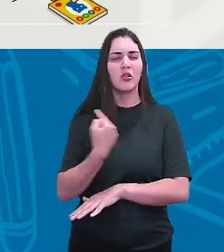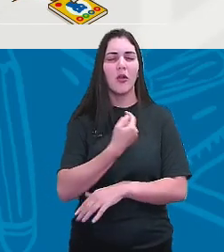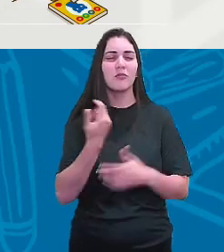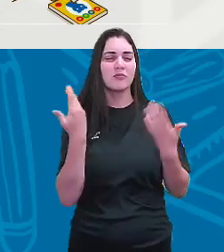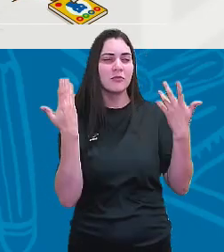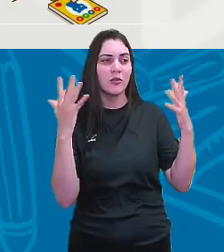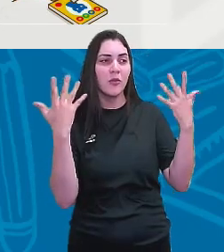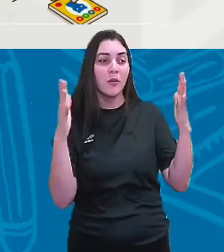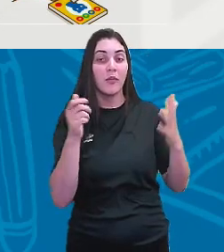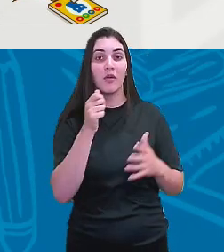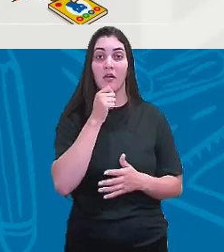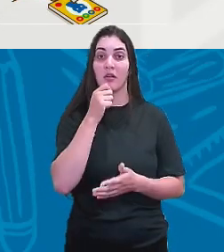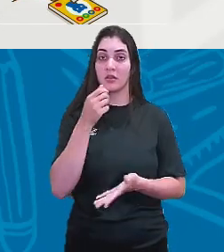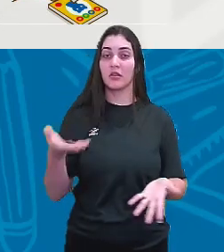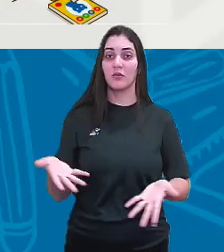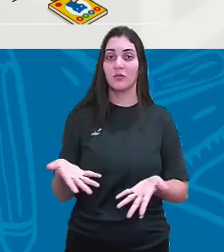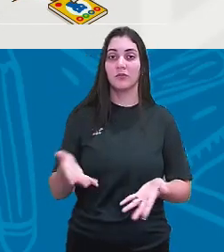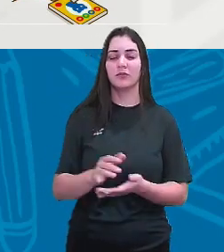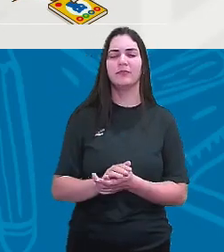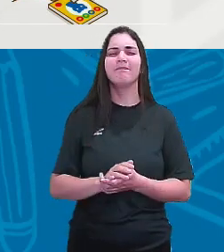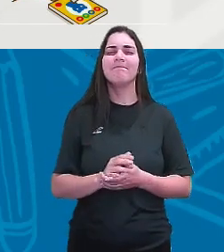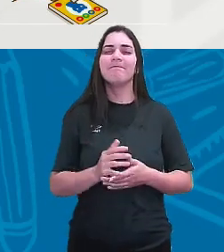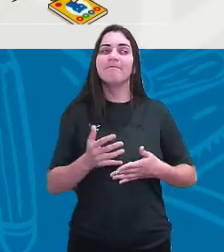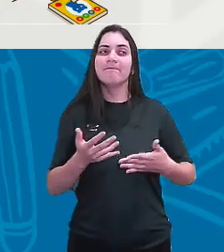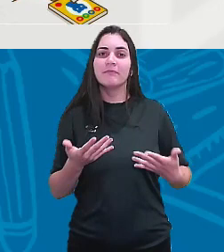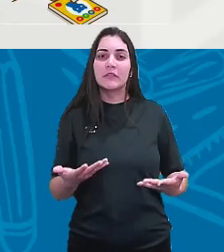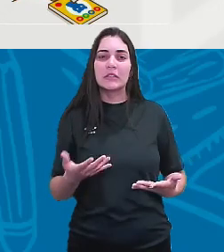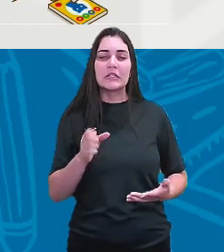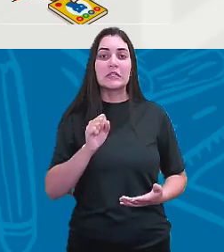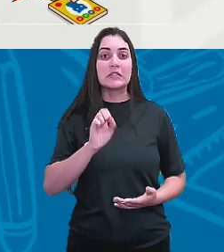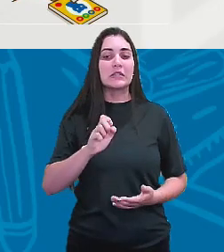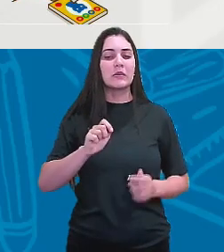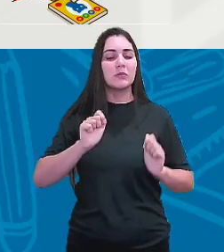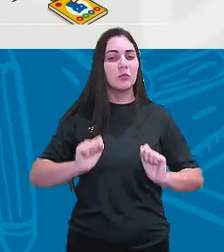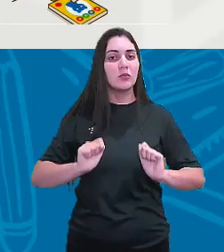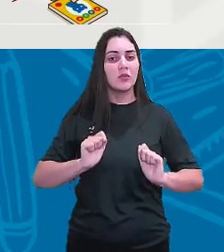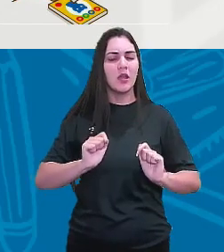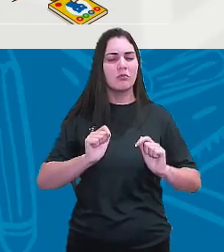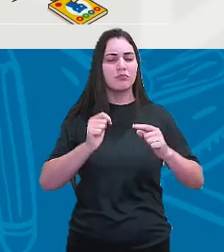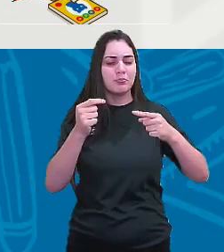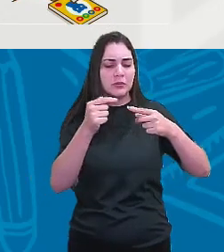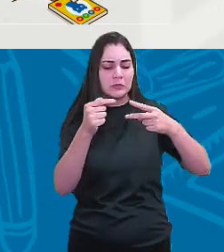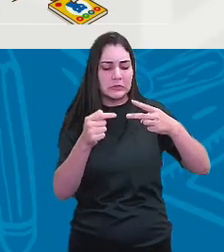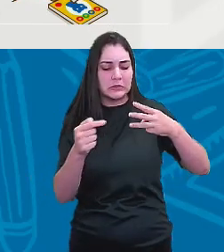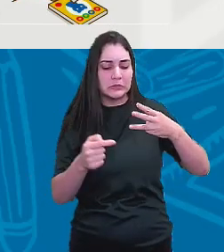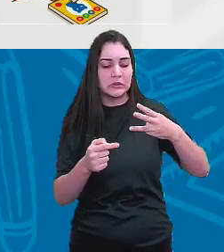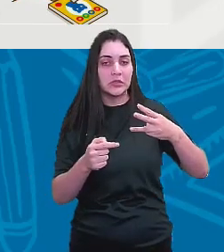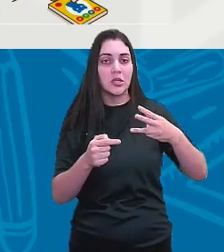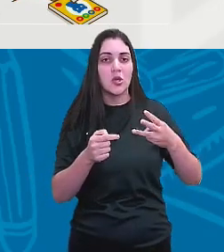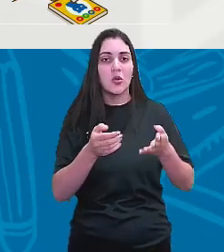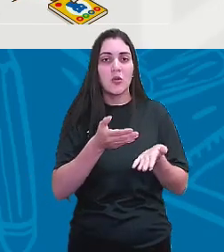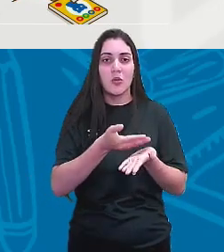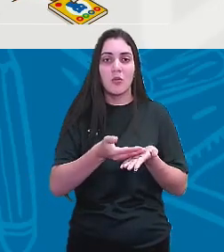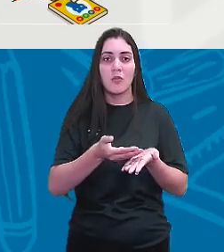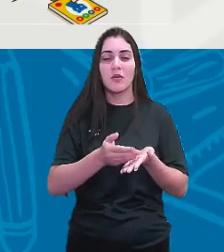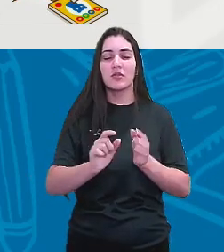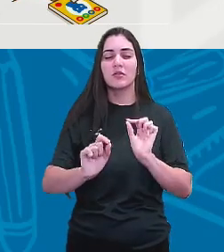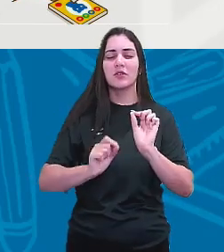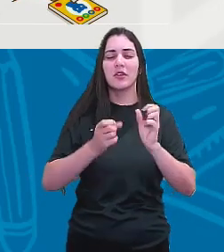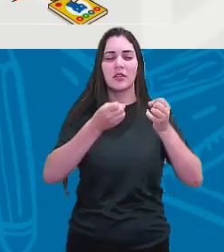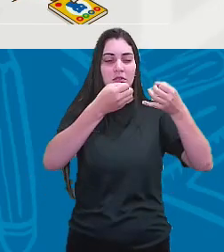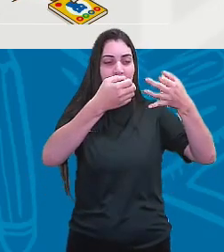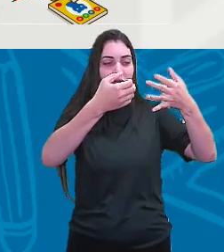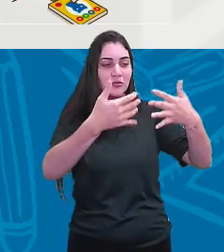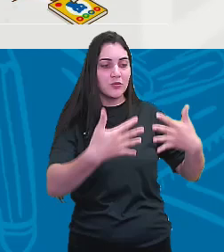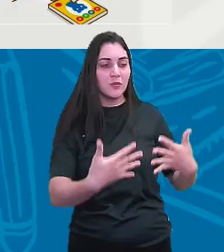ainda hoje. Então, assim, se pudermos pontuar, a gente começa falando